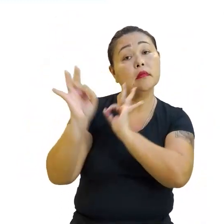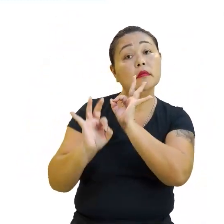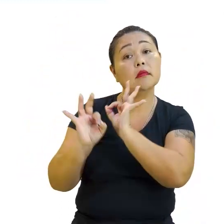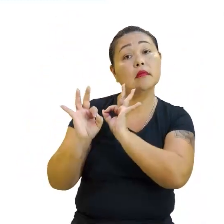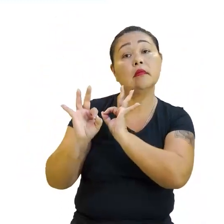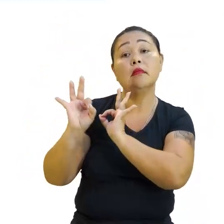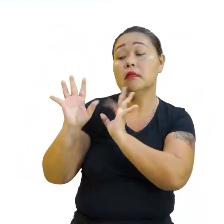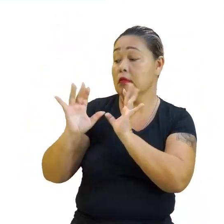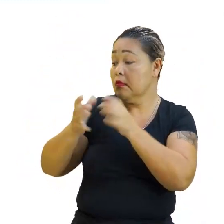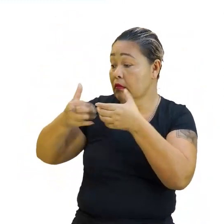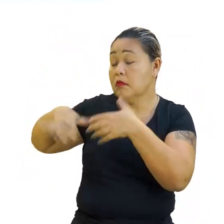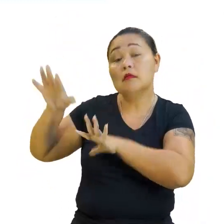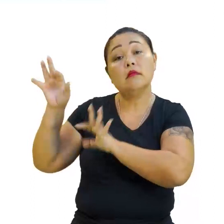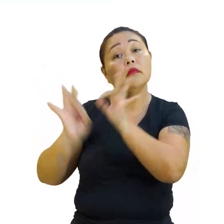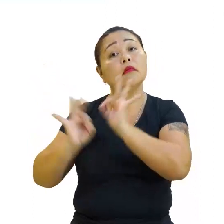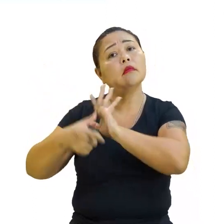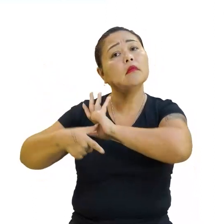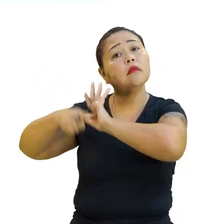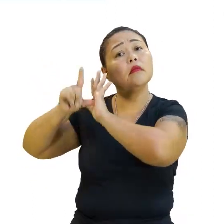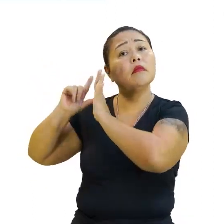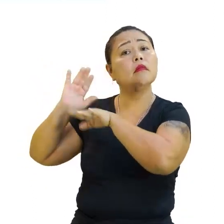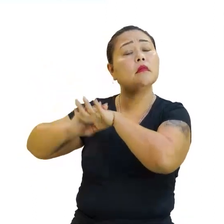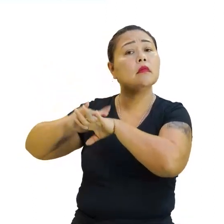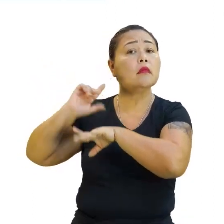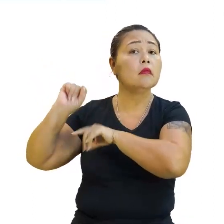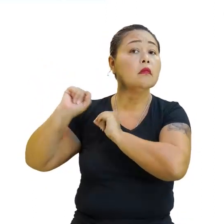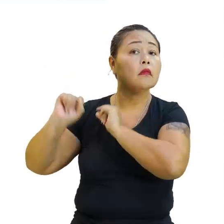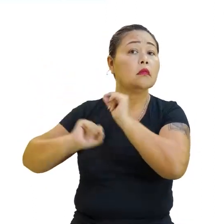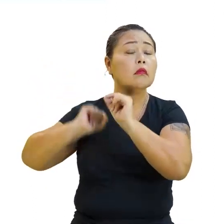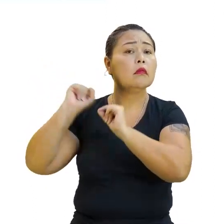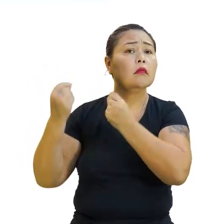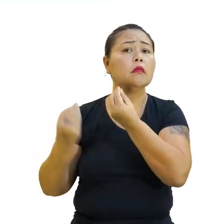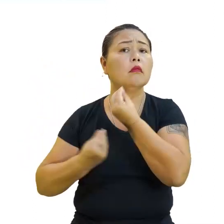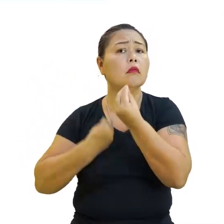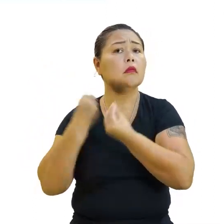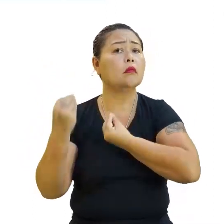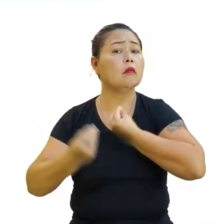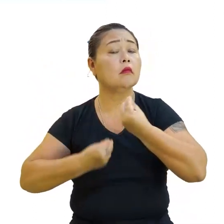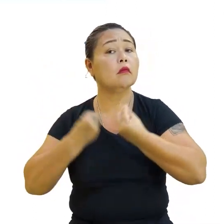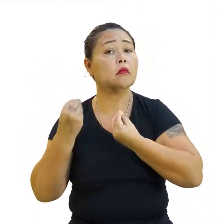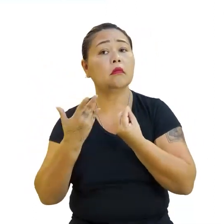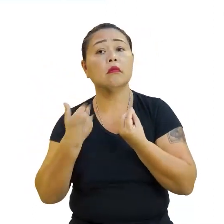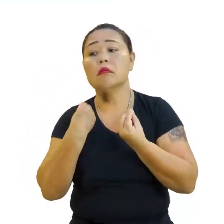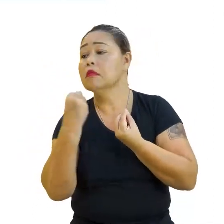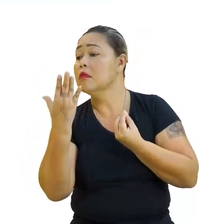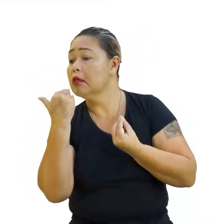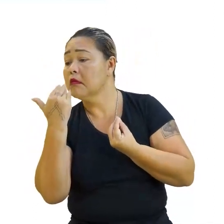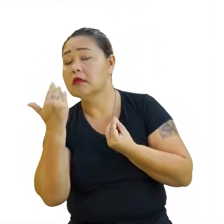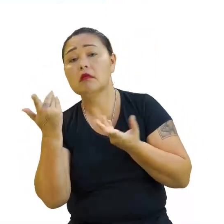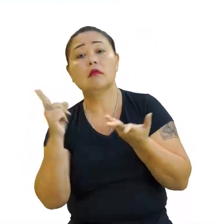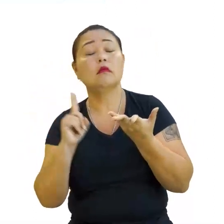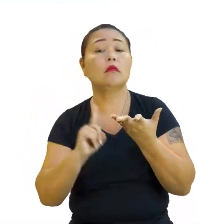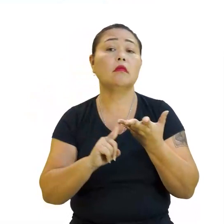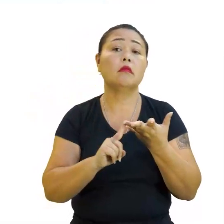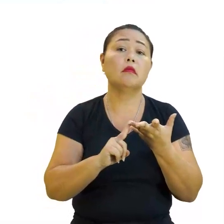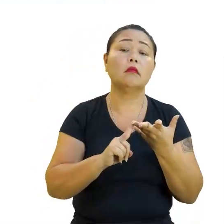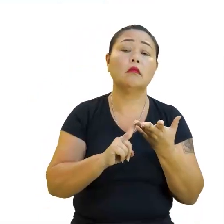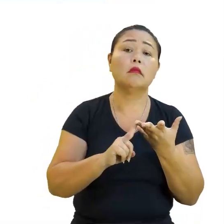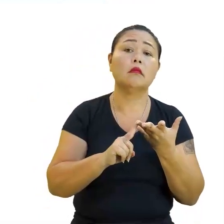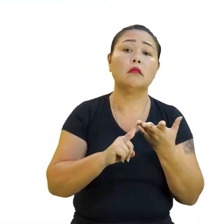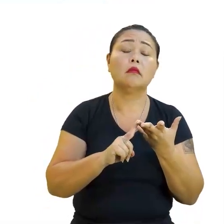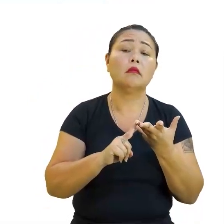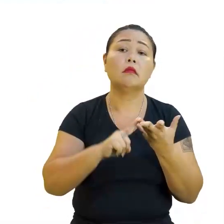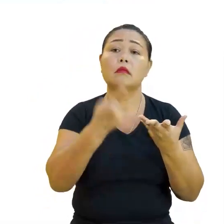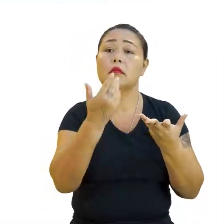organizador consegue ter uma previsão do que fazer, de como disponibilizar a alimentação e a questão da